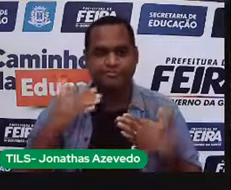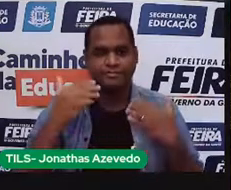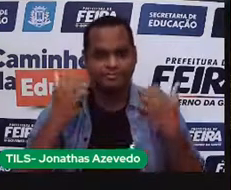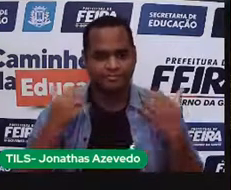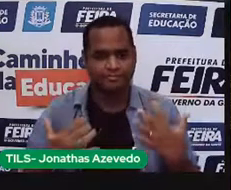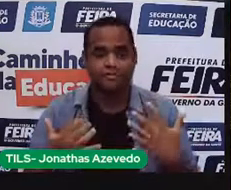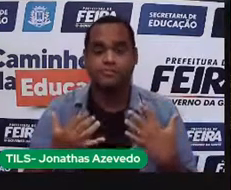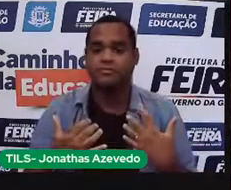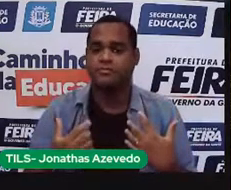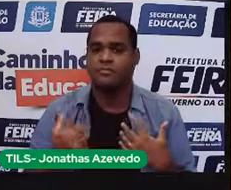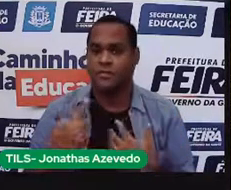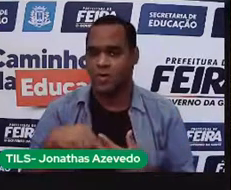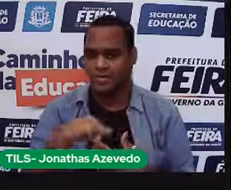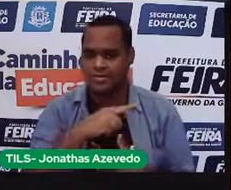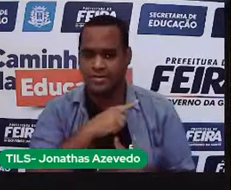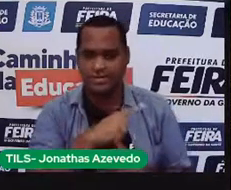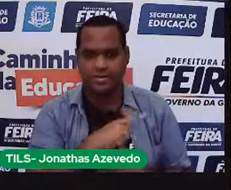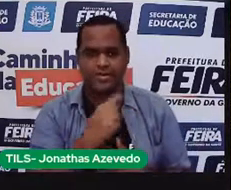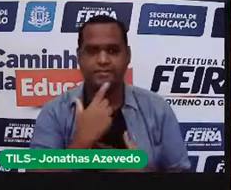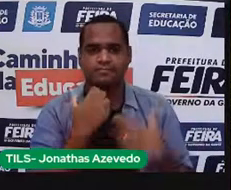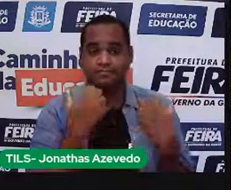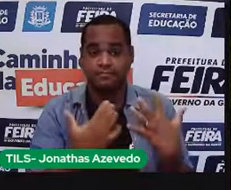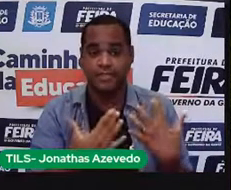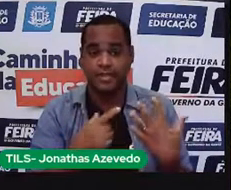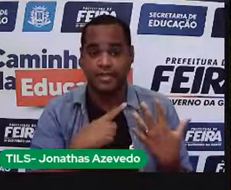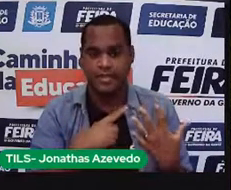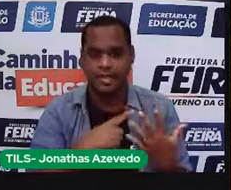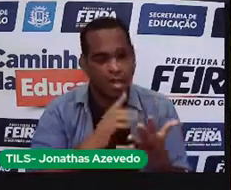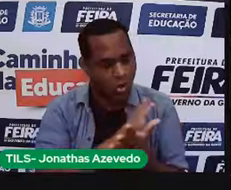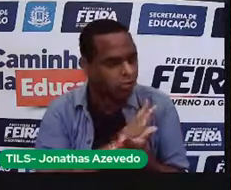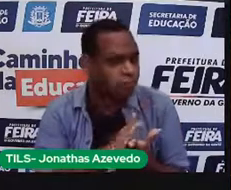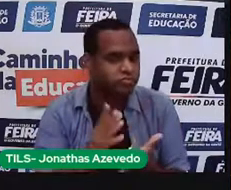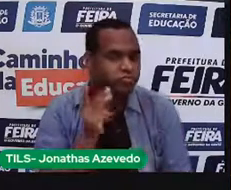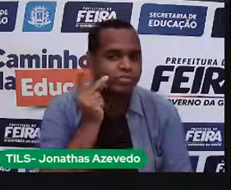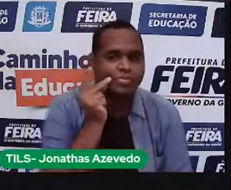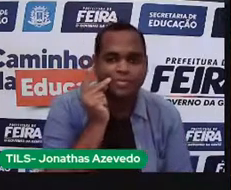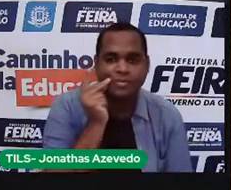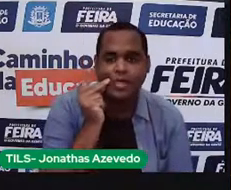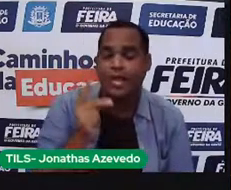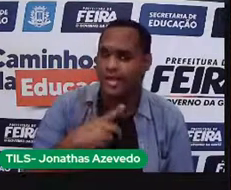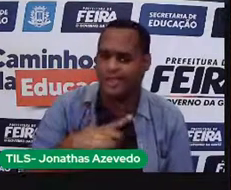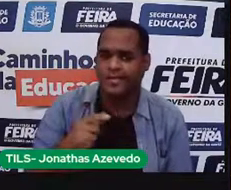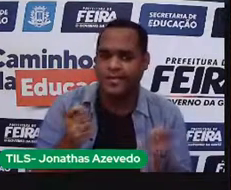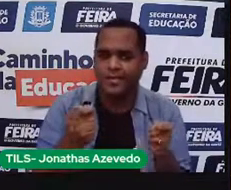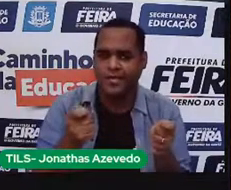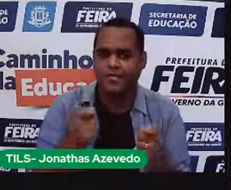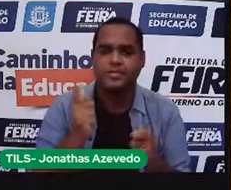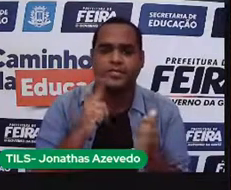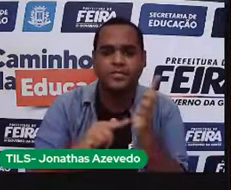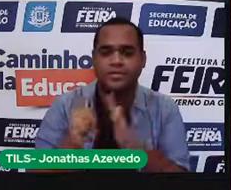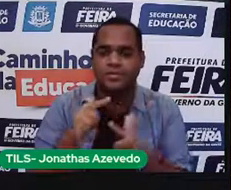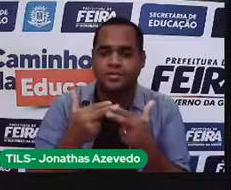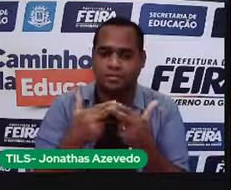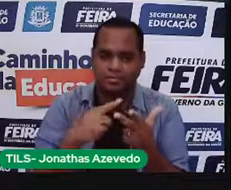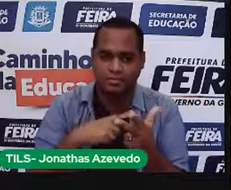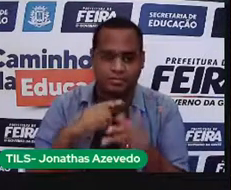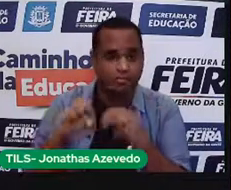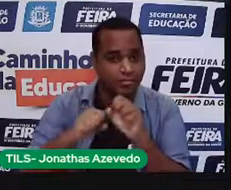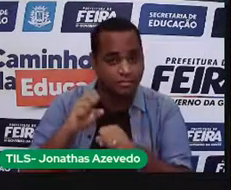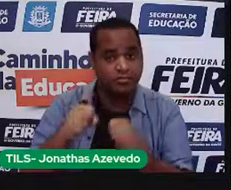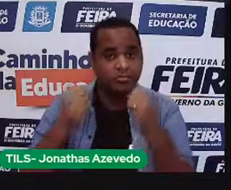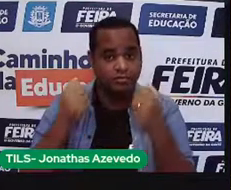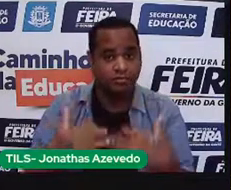Agora a gente tem os materiais que a gente chama de sintéticos. Como a gente já viu. Os materiais sintéticos são aqueles que não são retirados